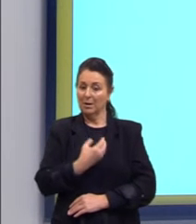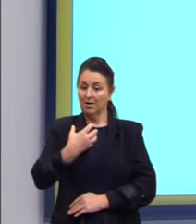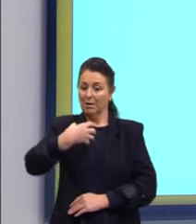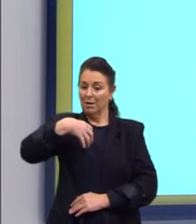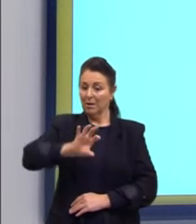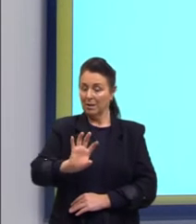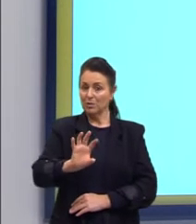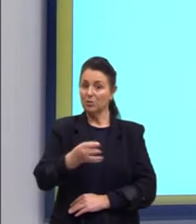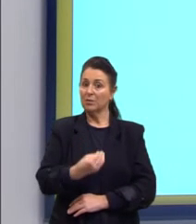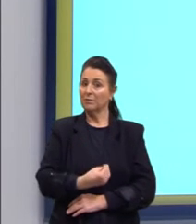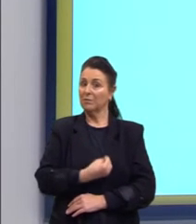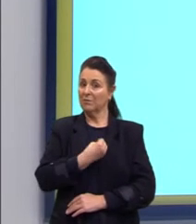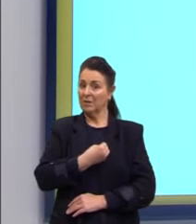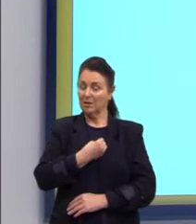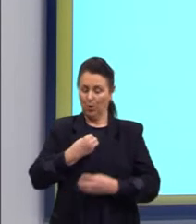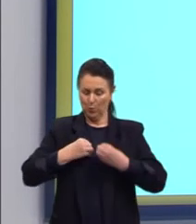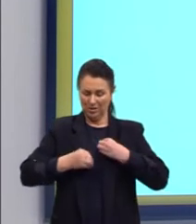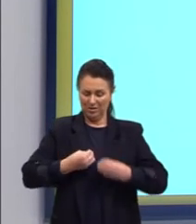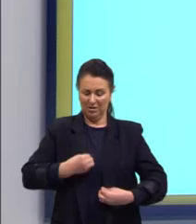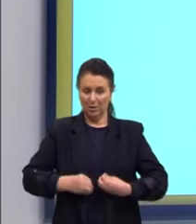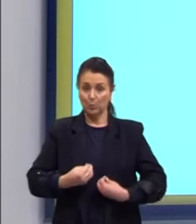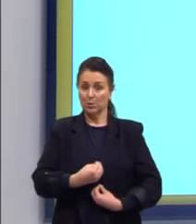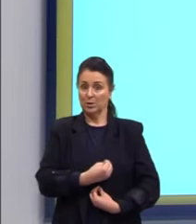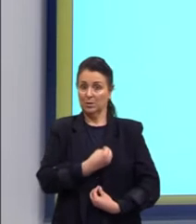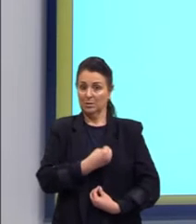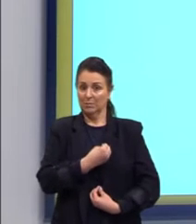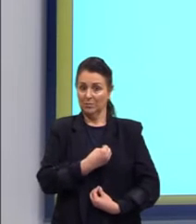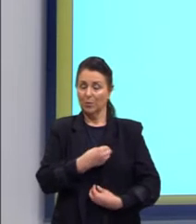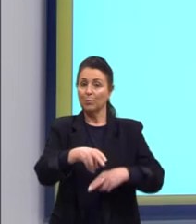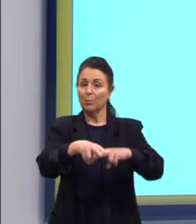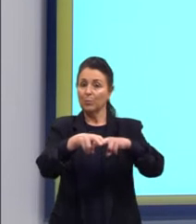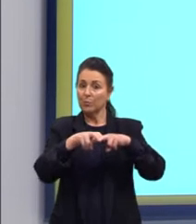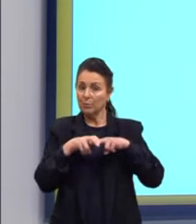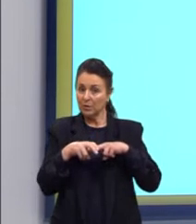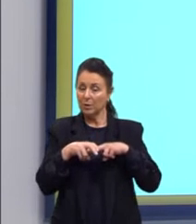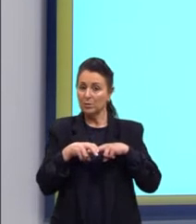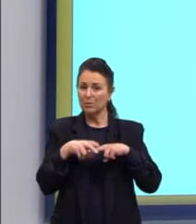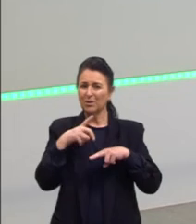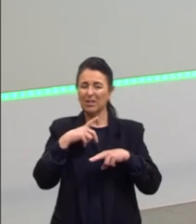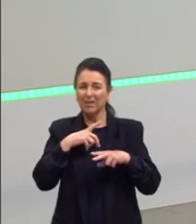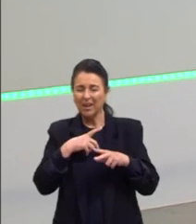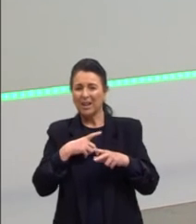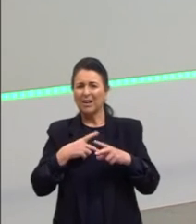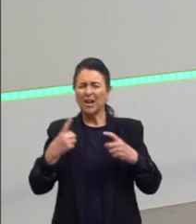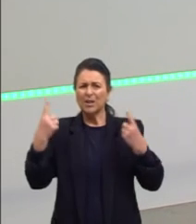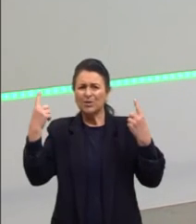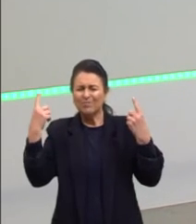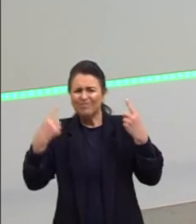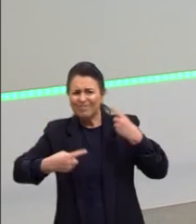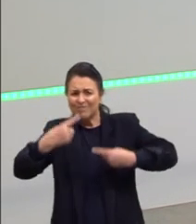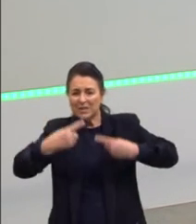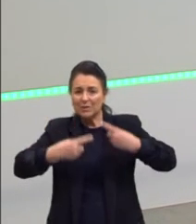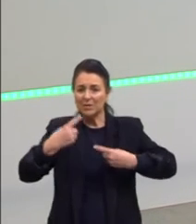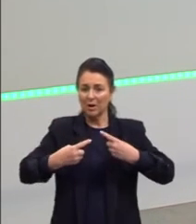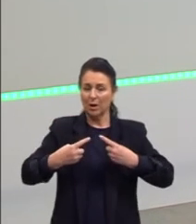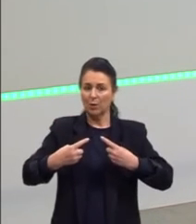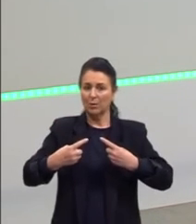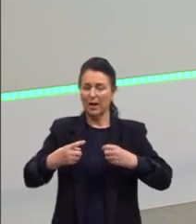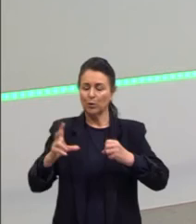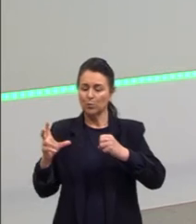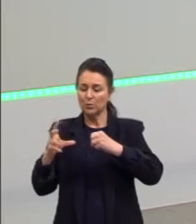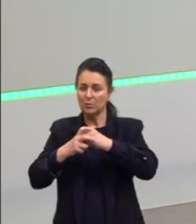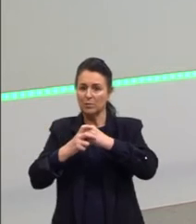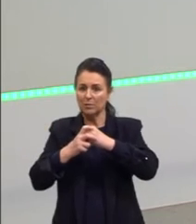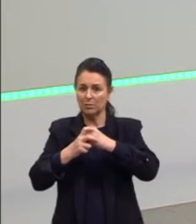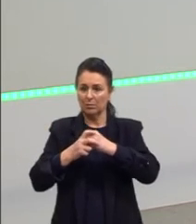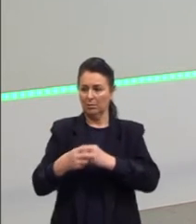-vida, anti-organismos vivos. Por isso também que tem aquela polêmica, né, dos vírus. Os vírus são